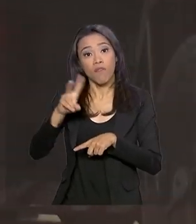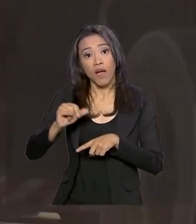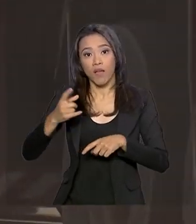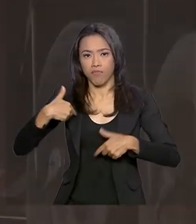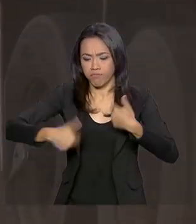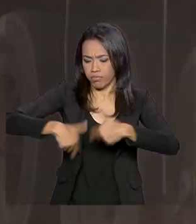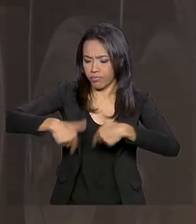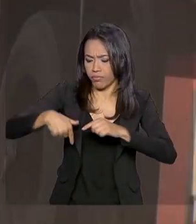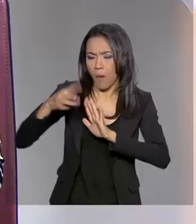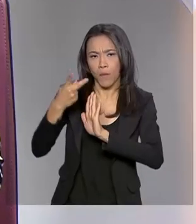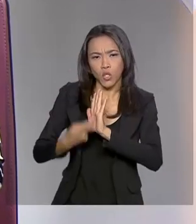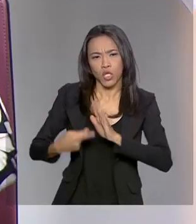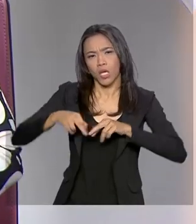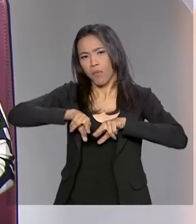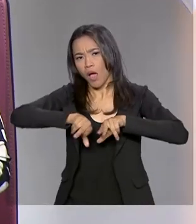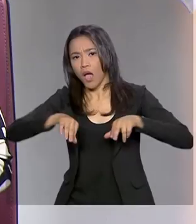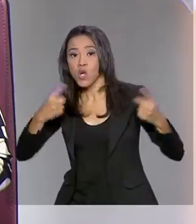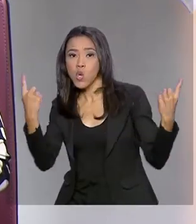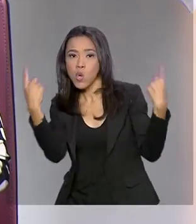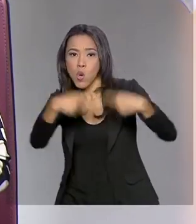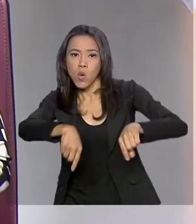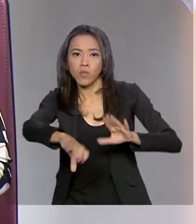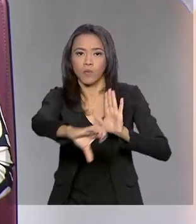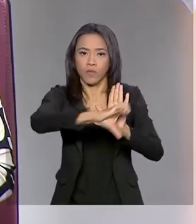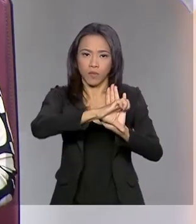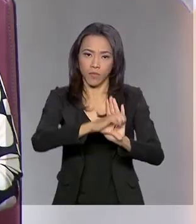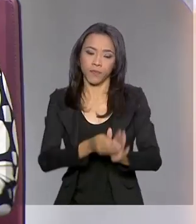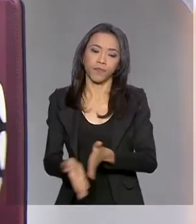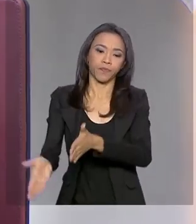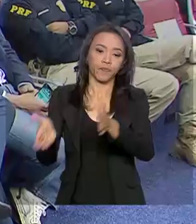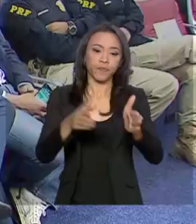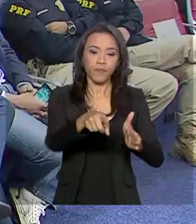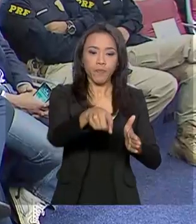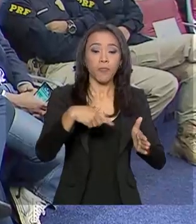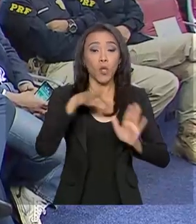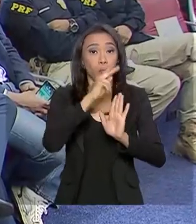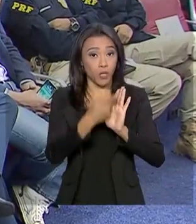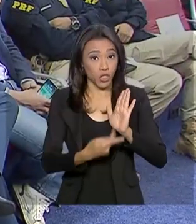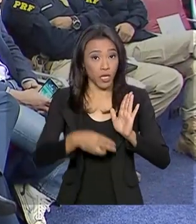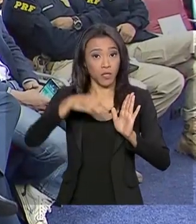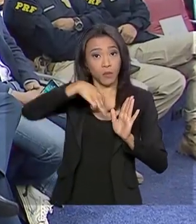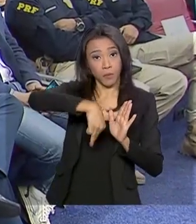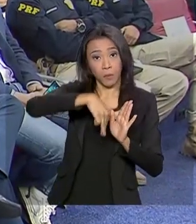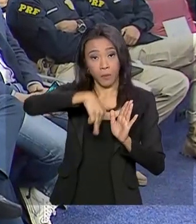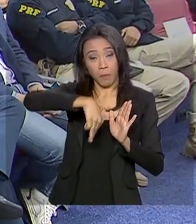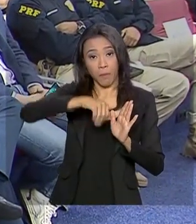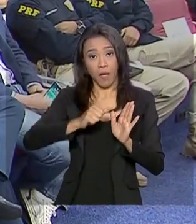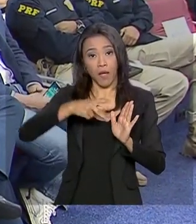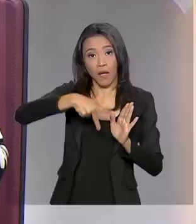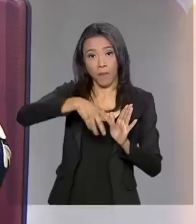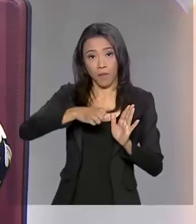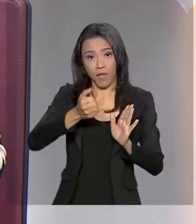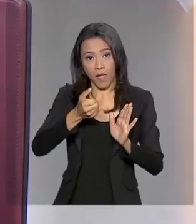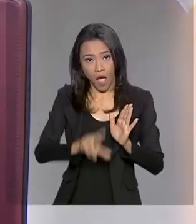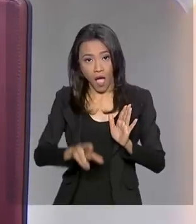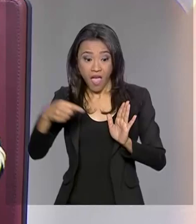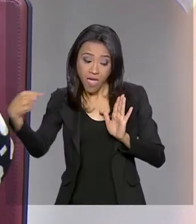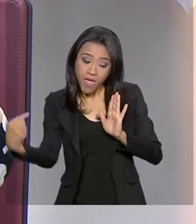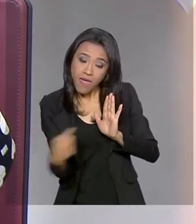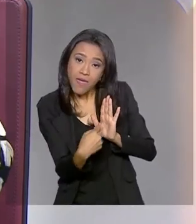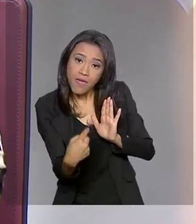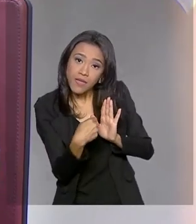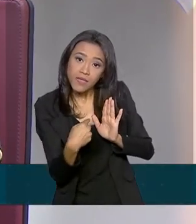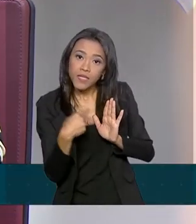repressão ao crime. Trabalho com o projeto Mapear há muitos anos. É dele que a gente tem